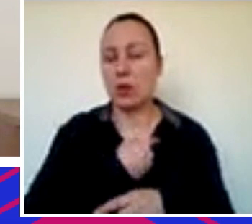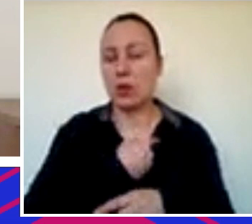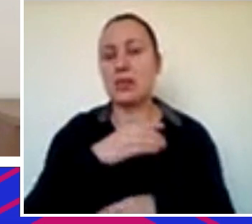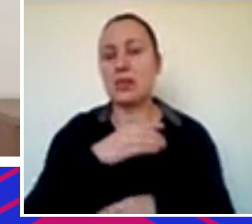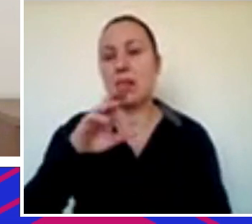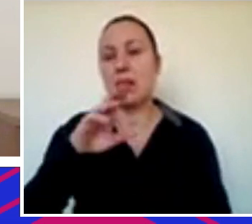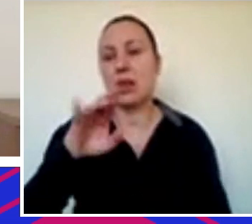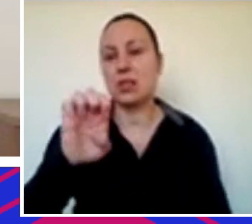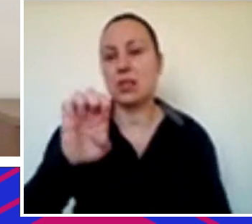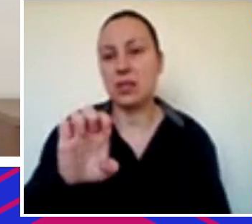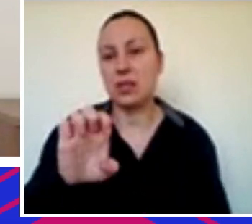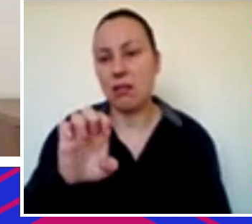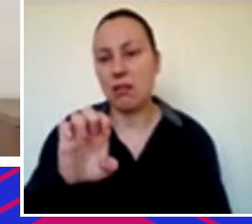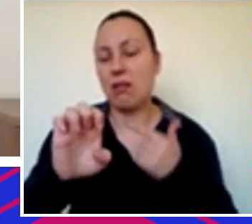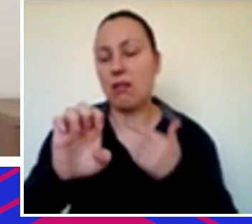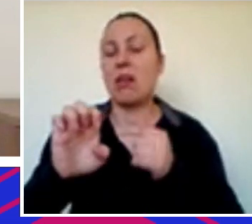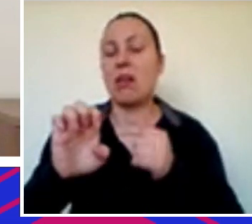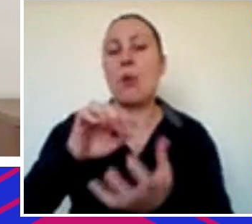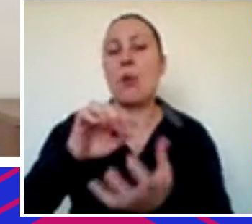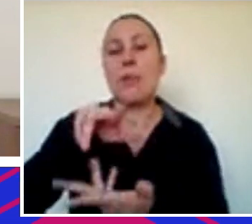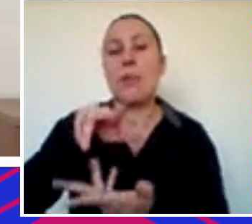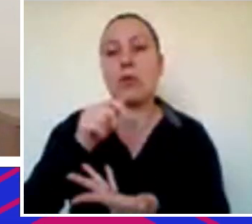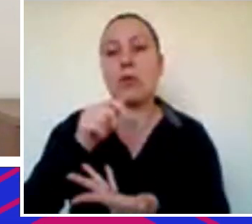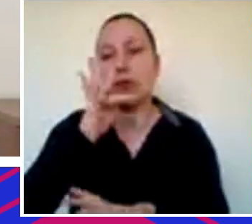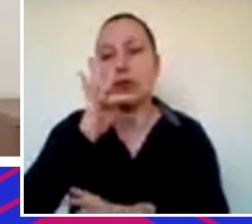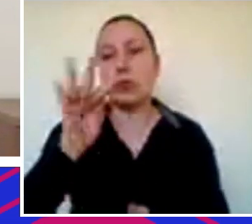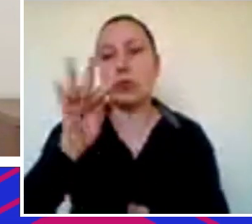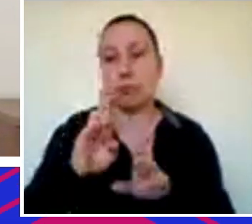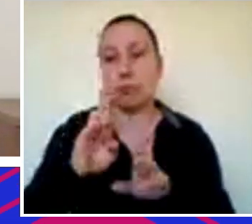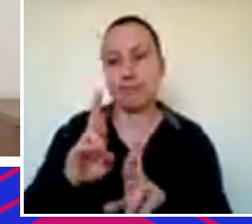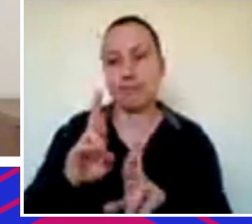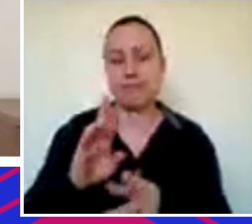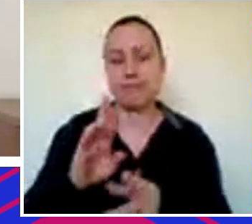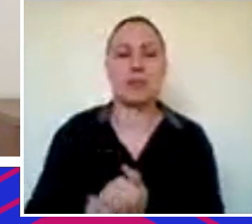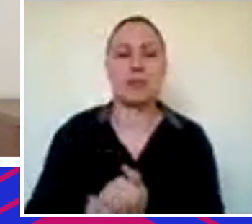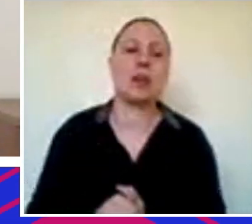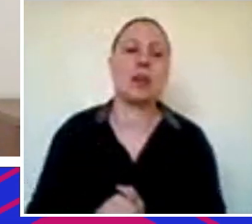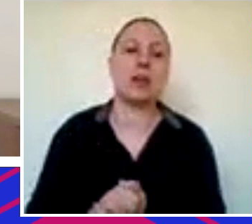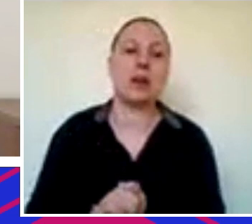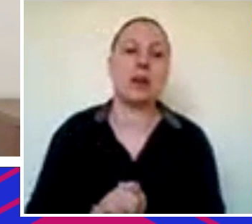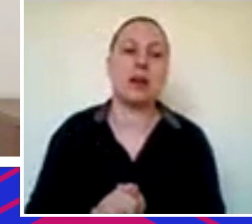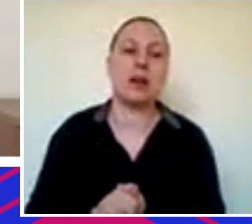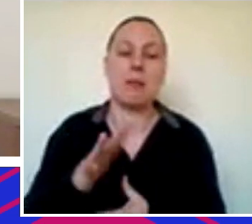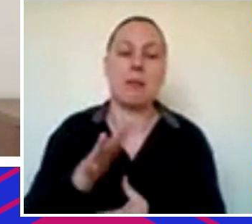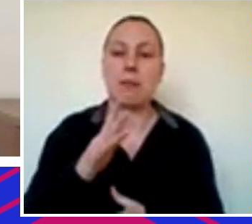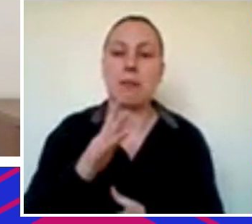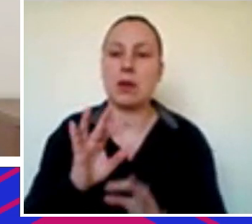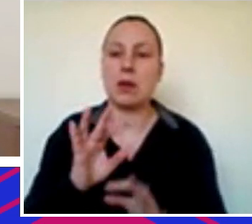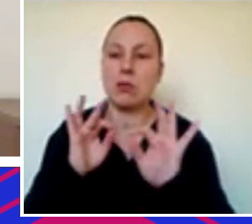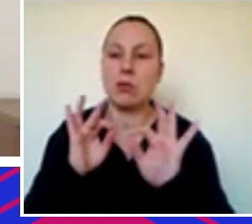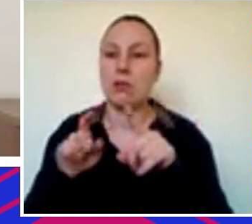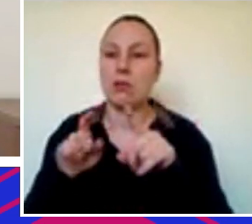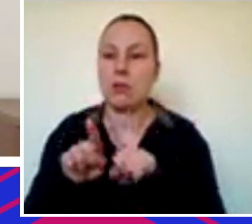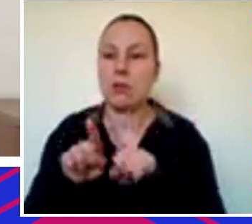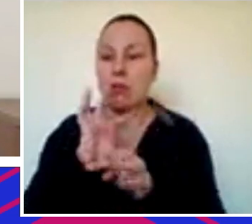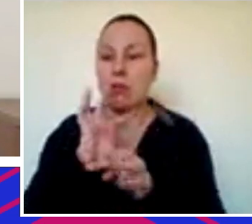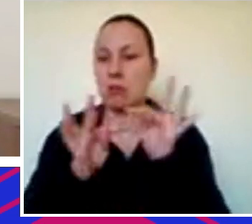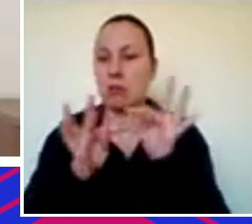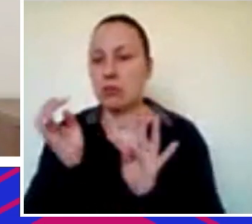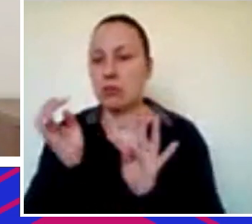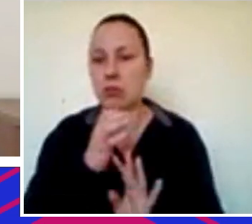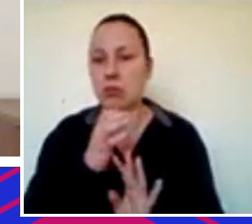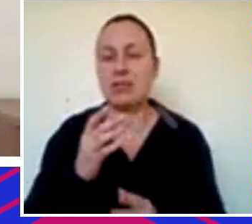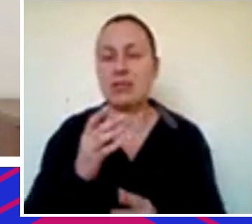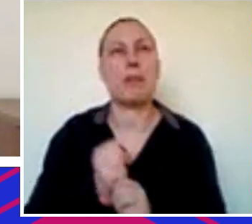globais e o futuro claramente é muito promissor médio e longo prazo para empresas de tecnologia e de inovação é